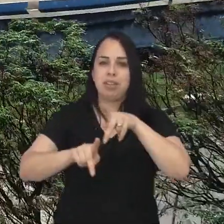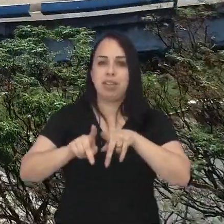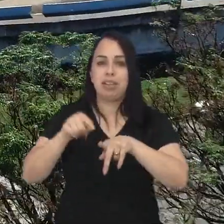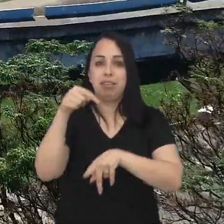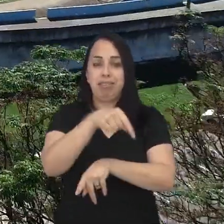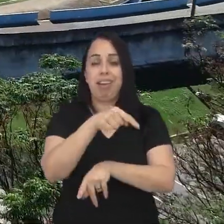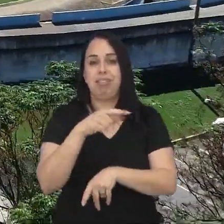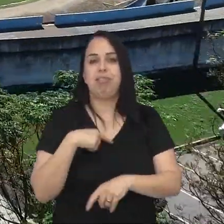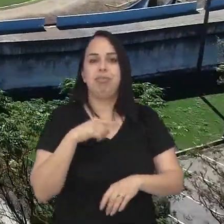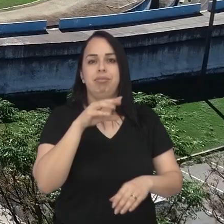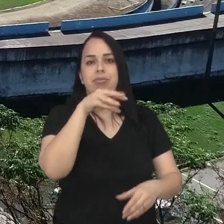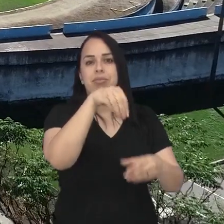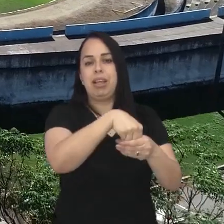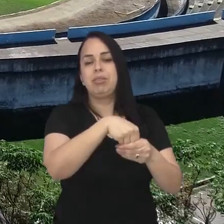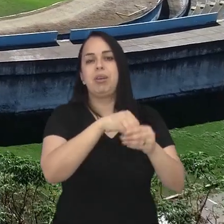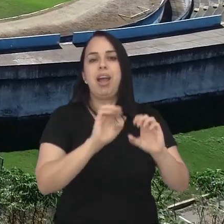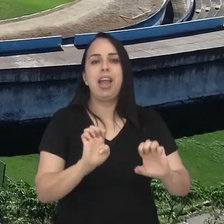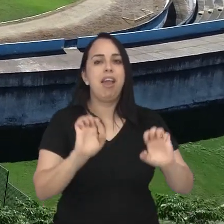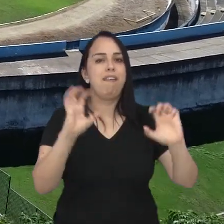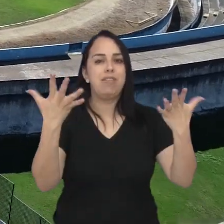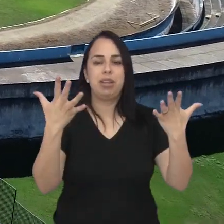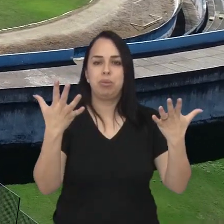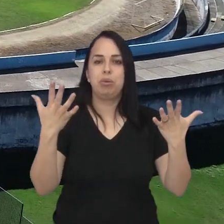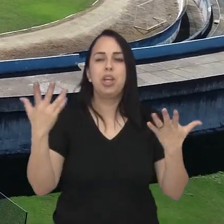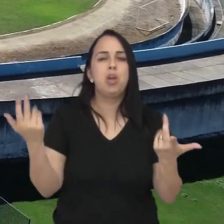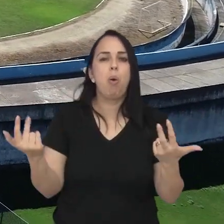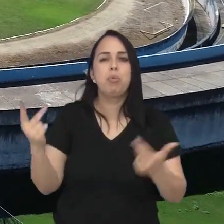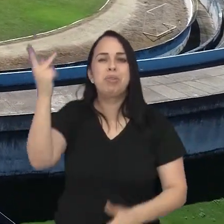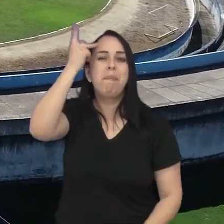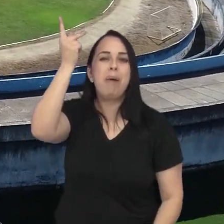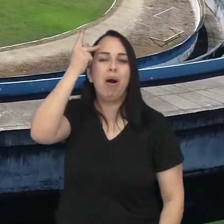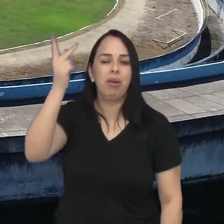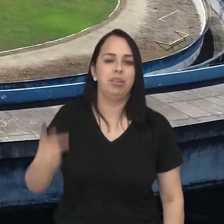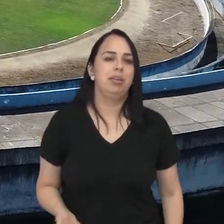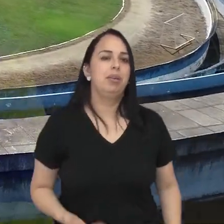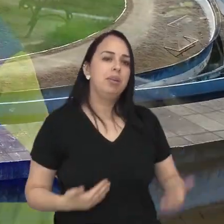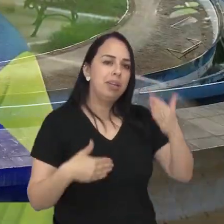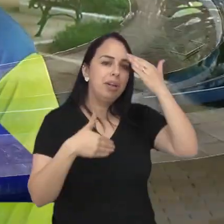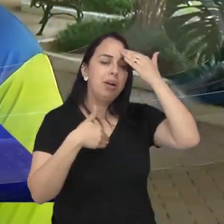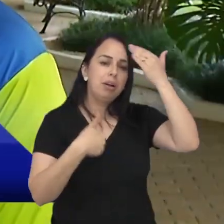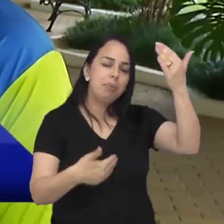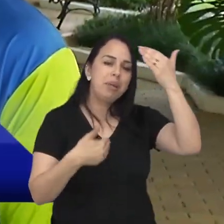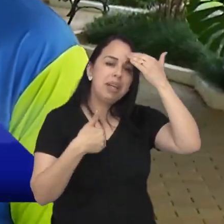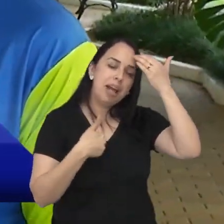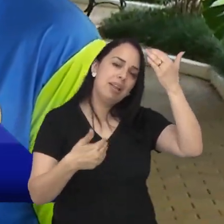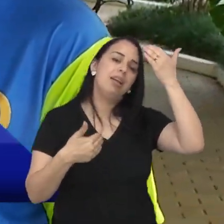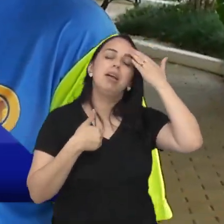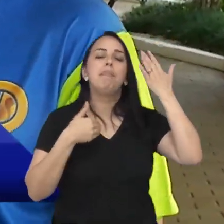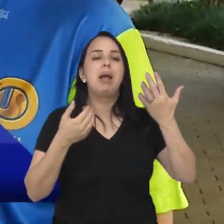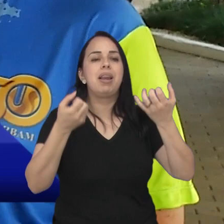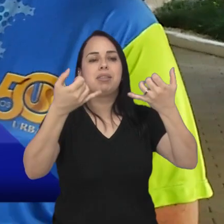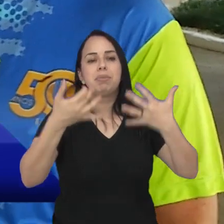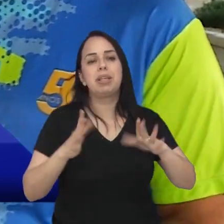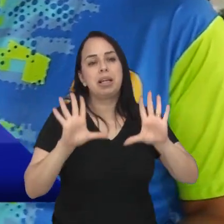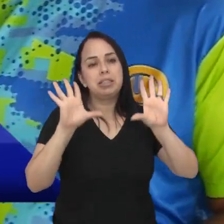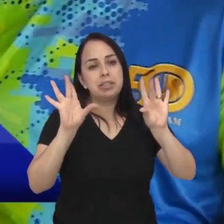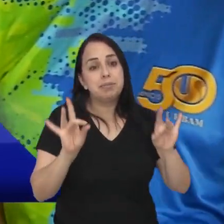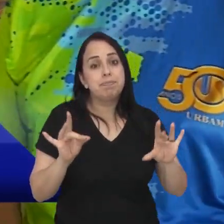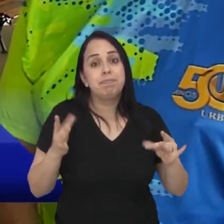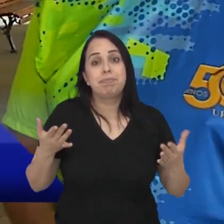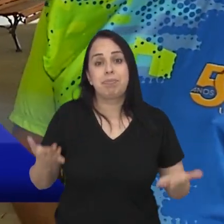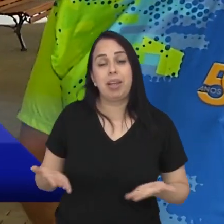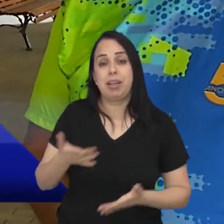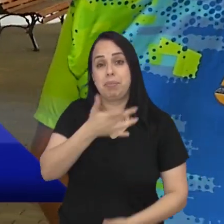eventos aqui de grande porte, como tem em São Paulo. Perfeito, muito obrigado, José Nabuco, pelas explicações.